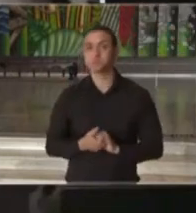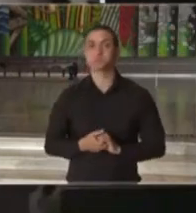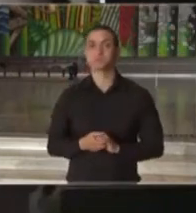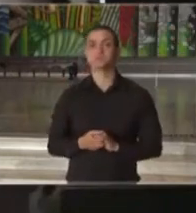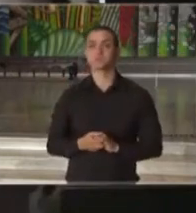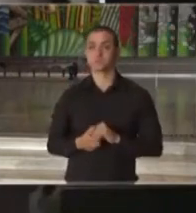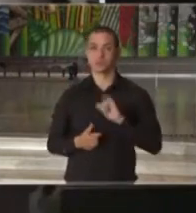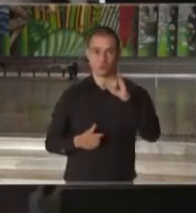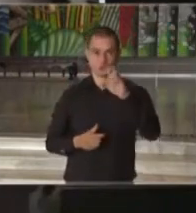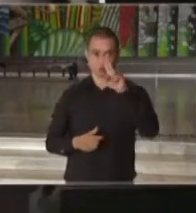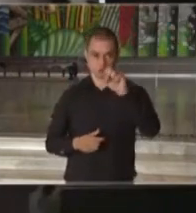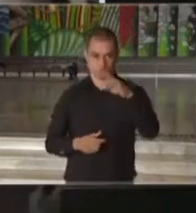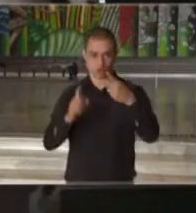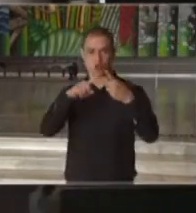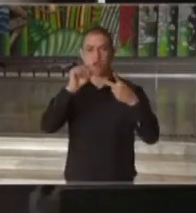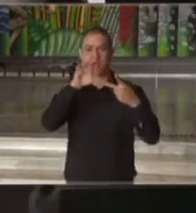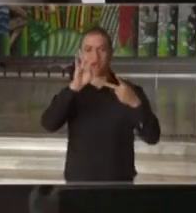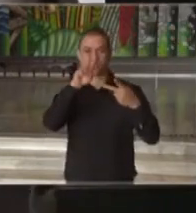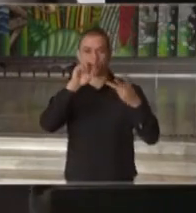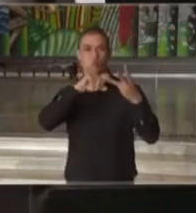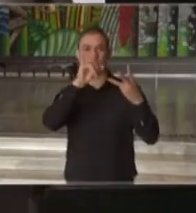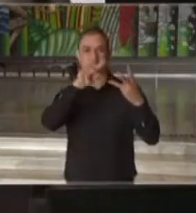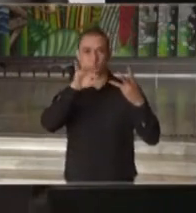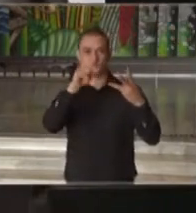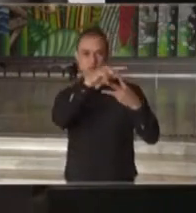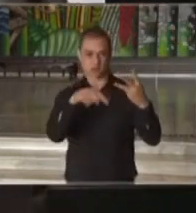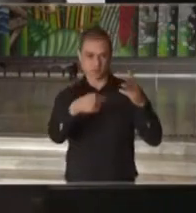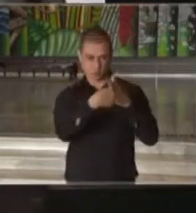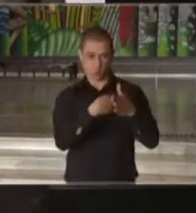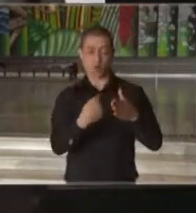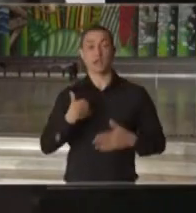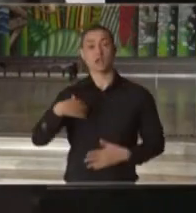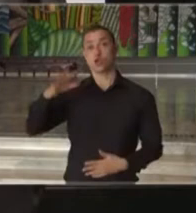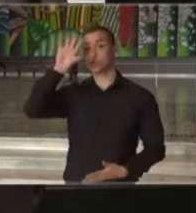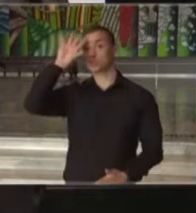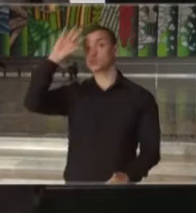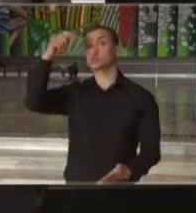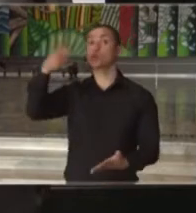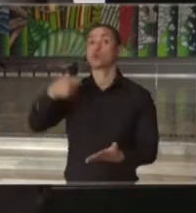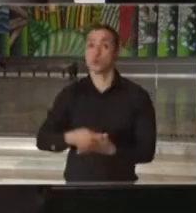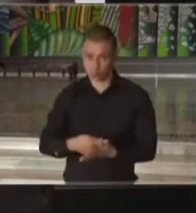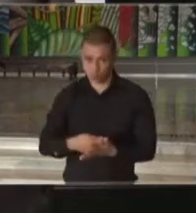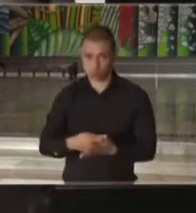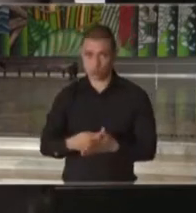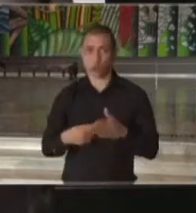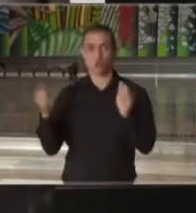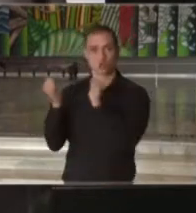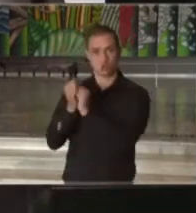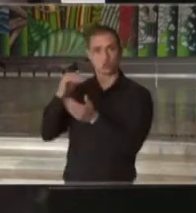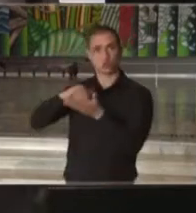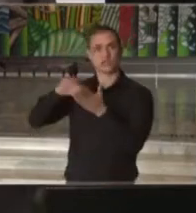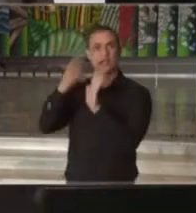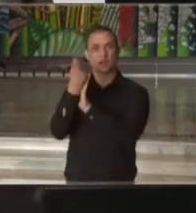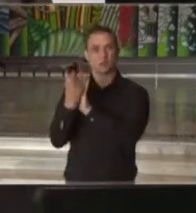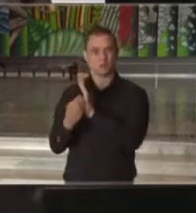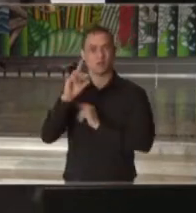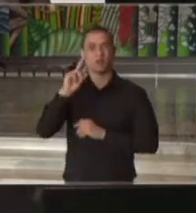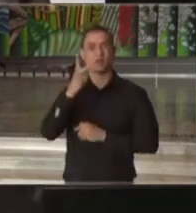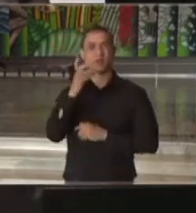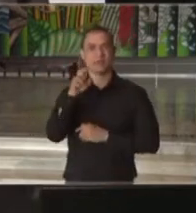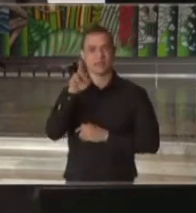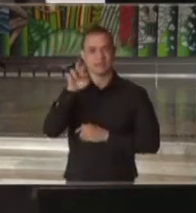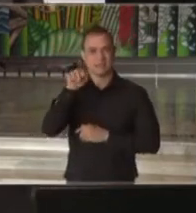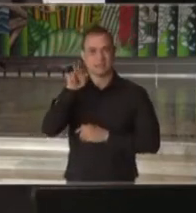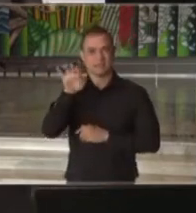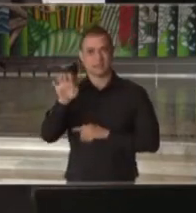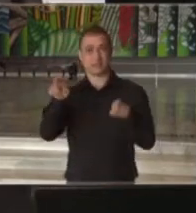Júnior, Arthur e Silvia. Nós tomamos a decisão, Henrique Meirelles e eu, assim como o